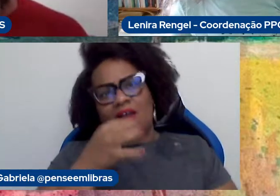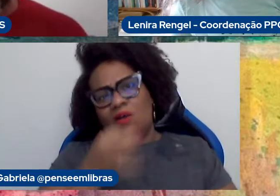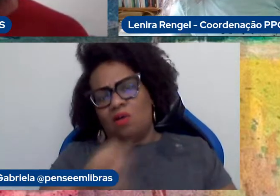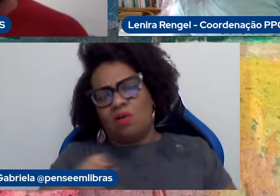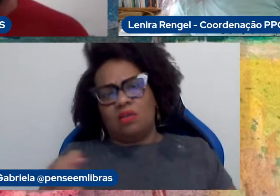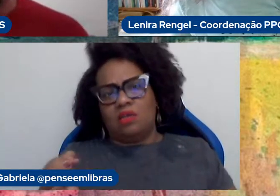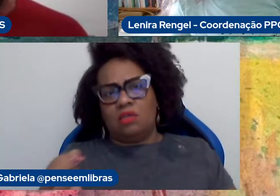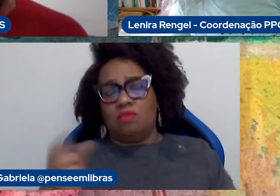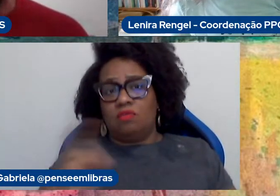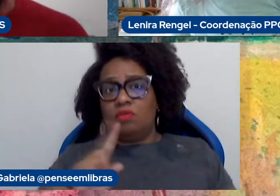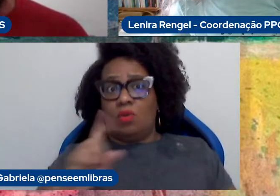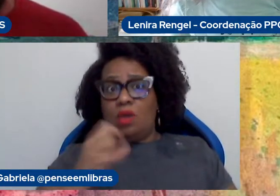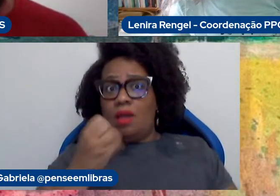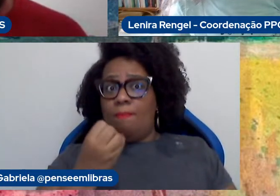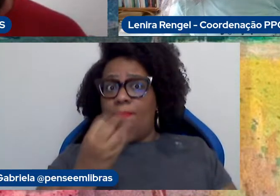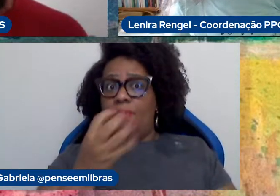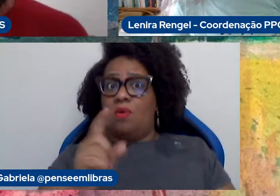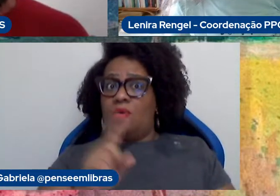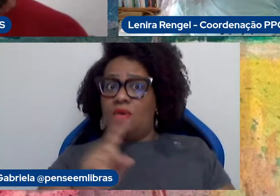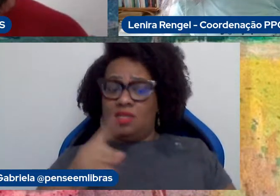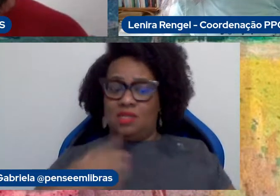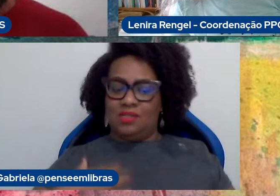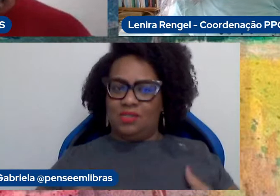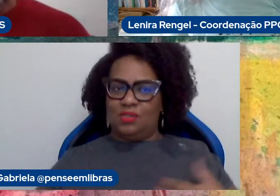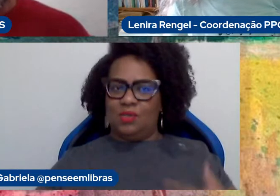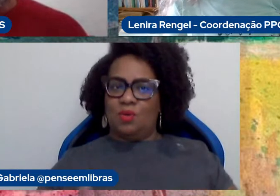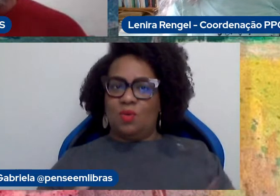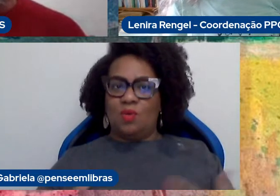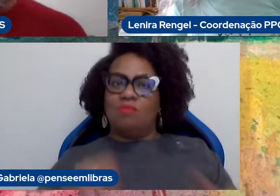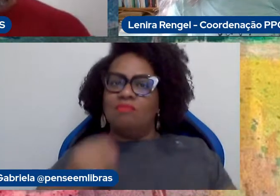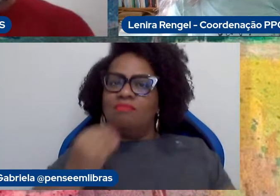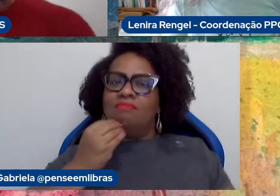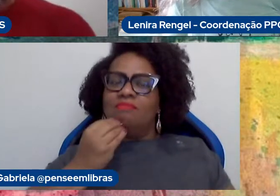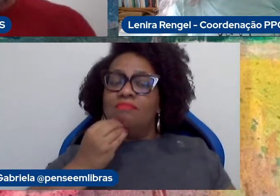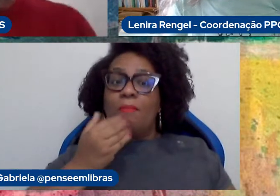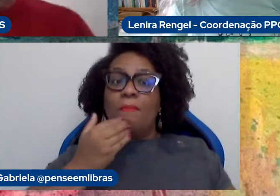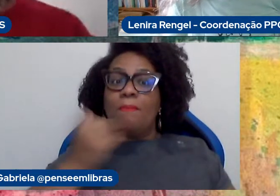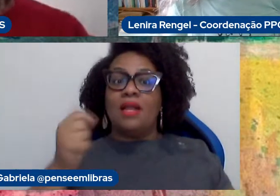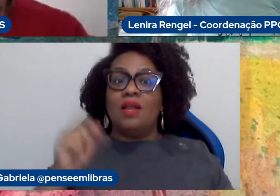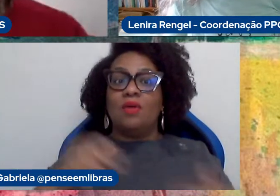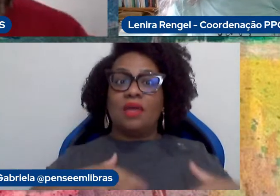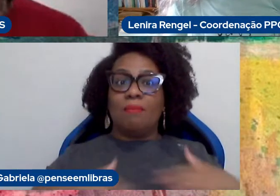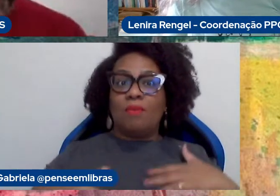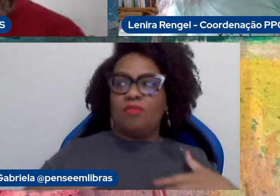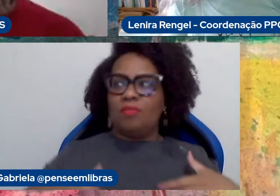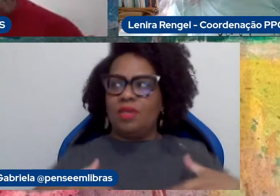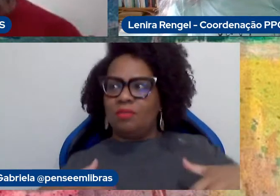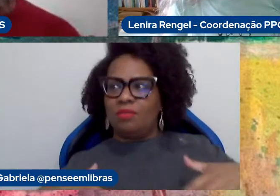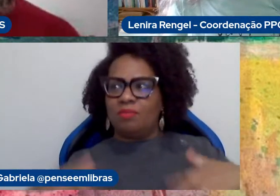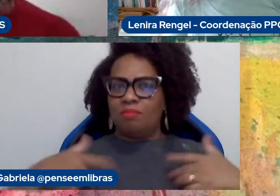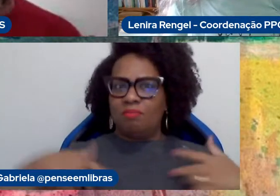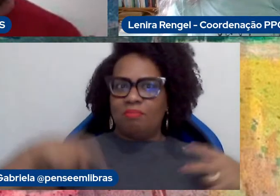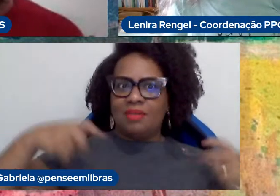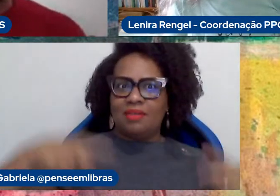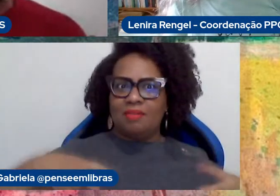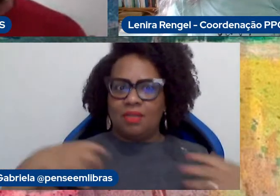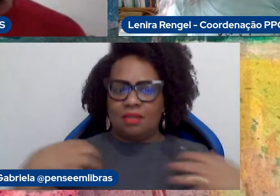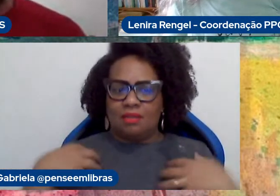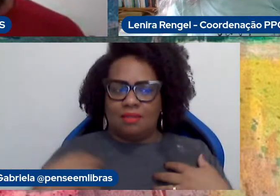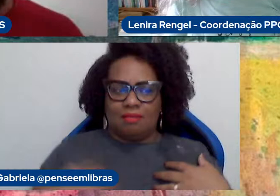boa relação que você cria com o seu corpo, né? Muito melhor seria através de fazer um movimento e perceber, começar a perceber que aquele movimento,